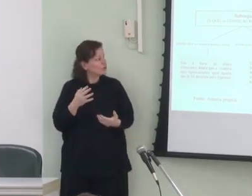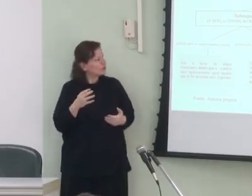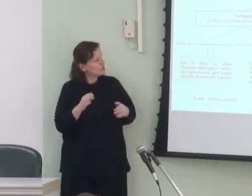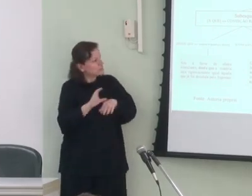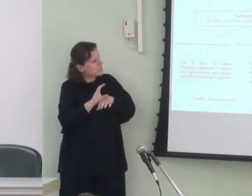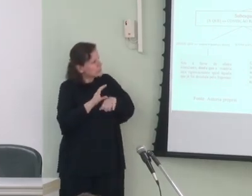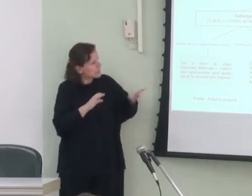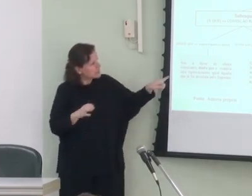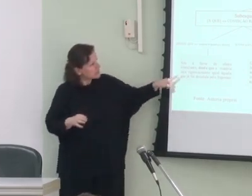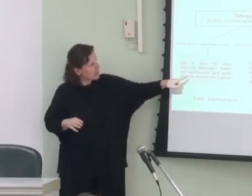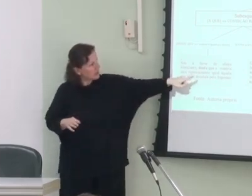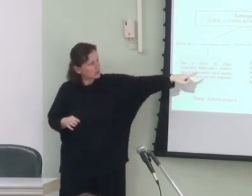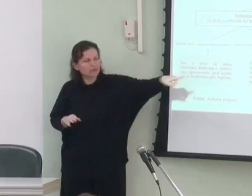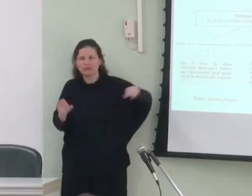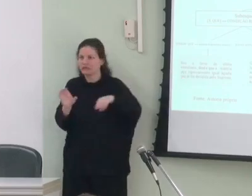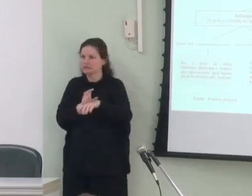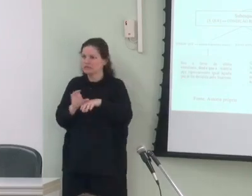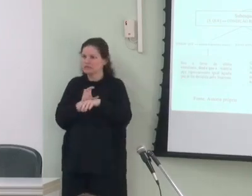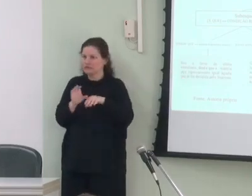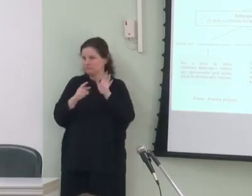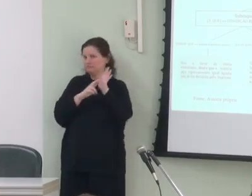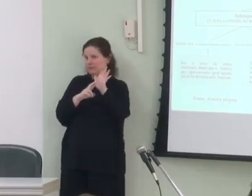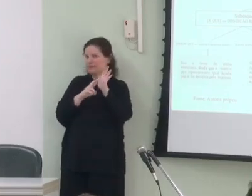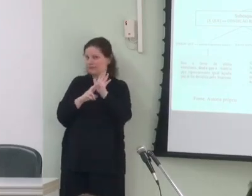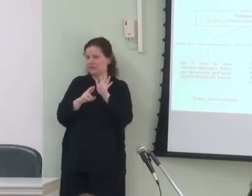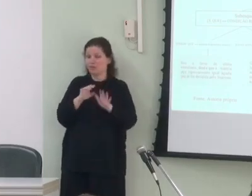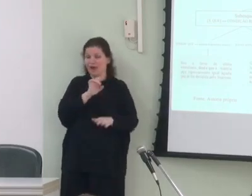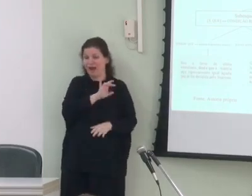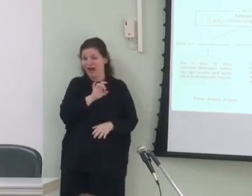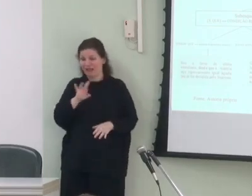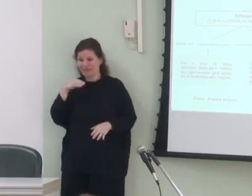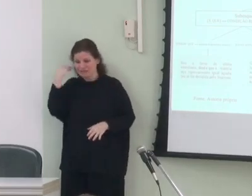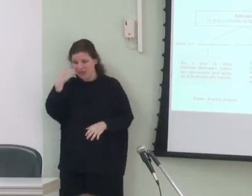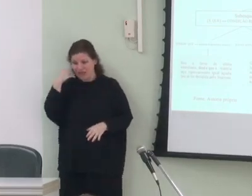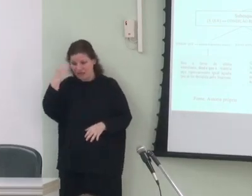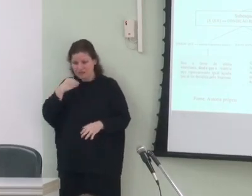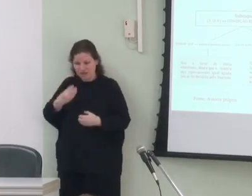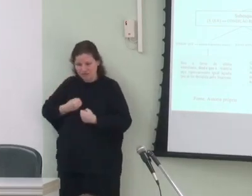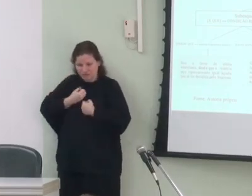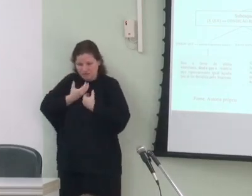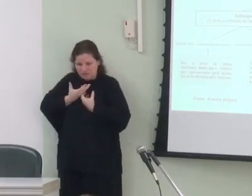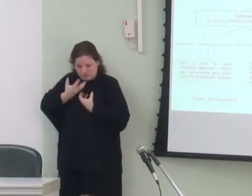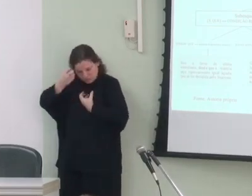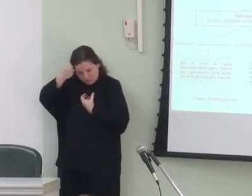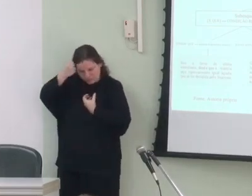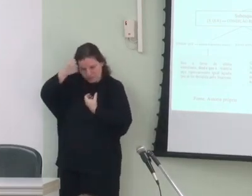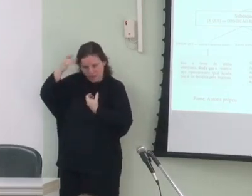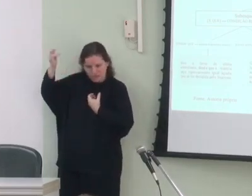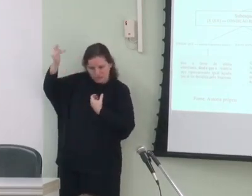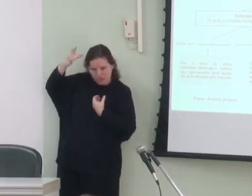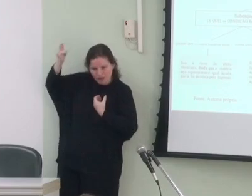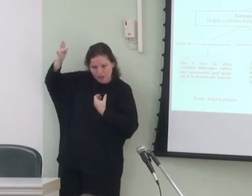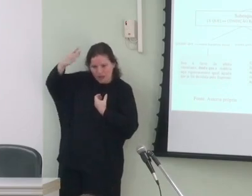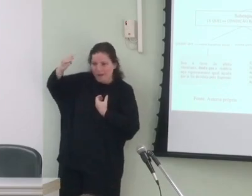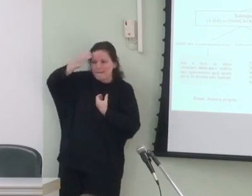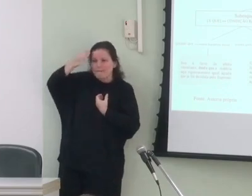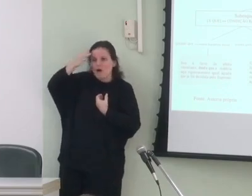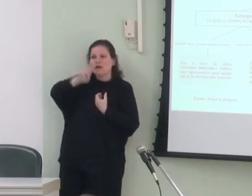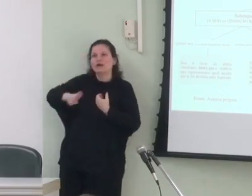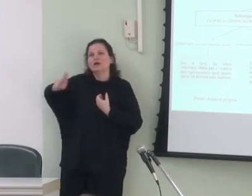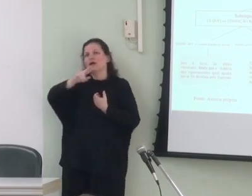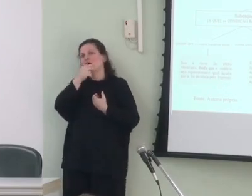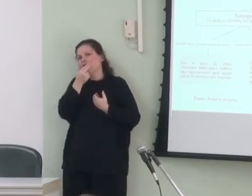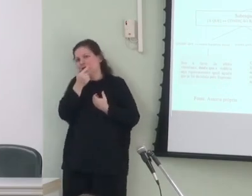esses mais embaixo da rede a cada experiência o construto vai deixando rastros na memória do usuário da língua